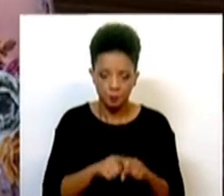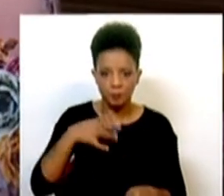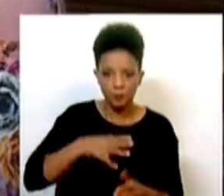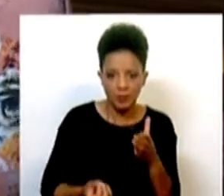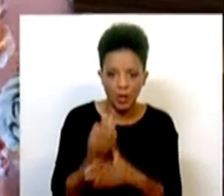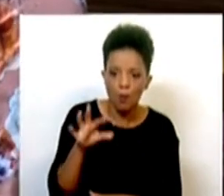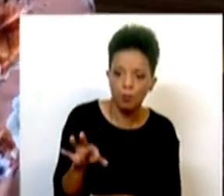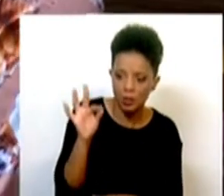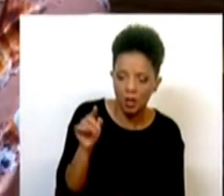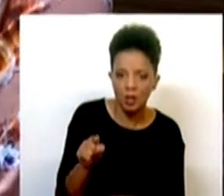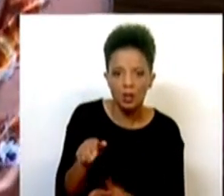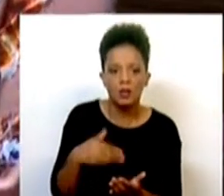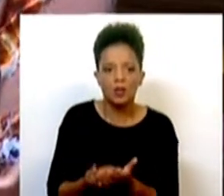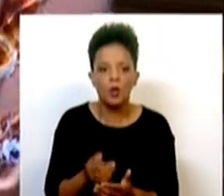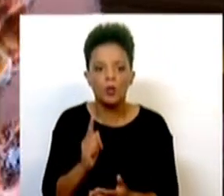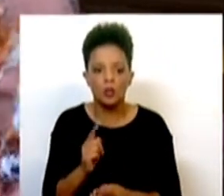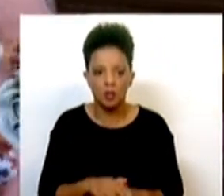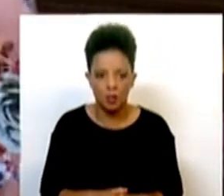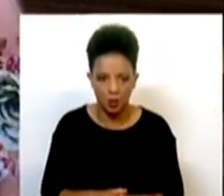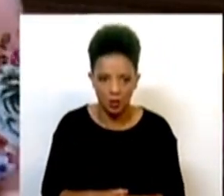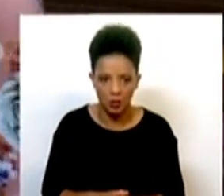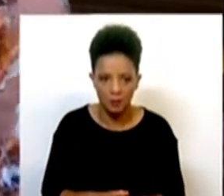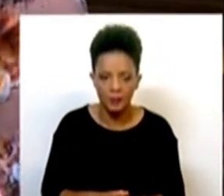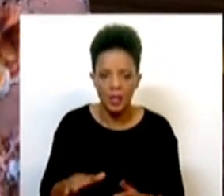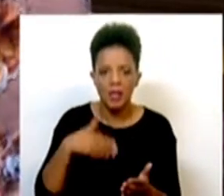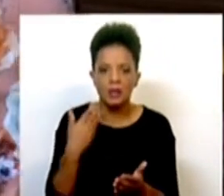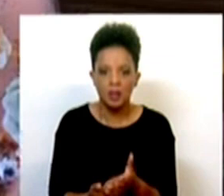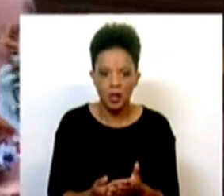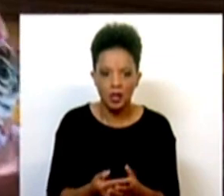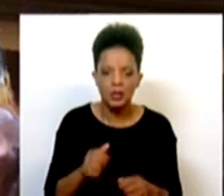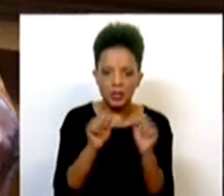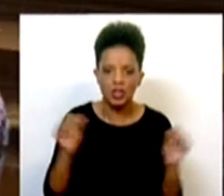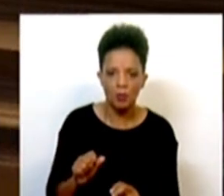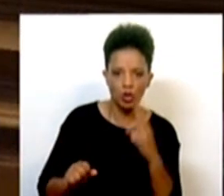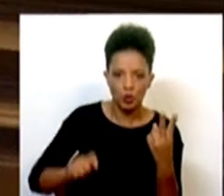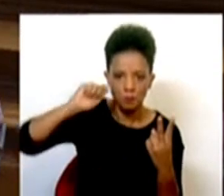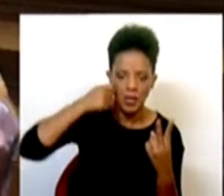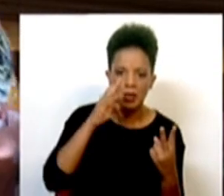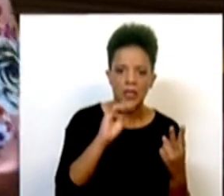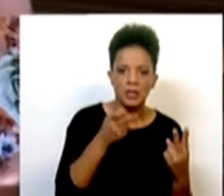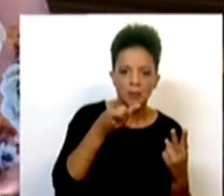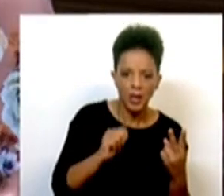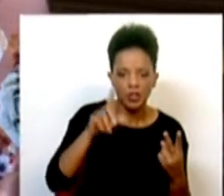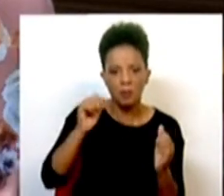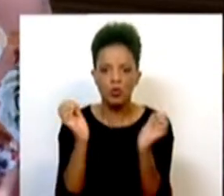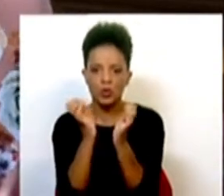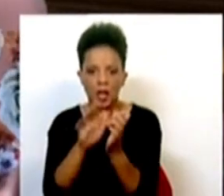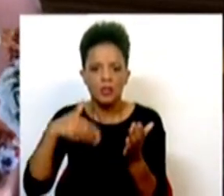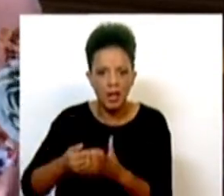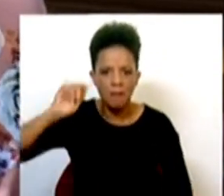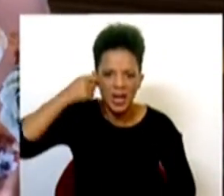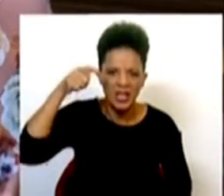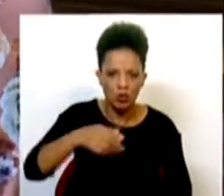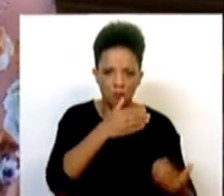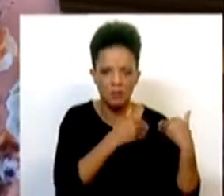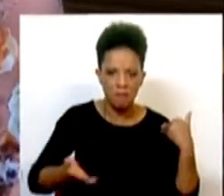criar a opcionalidade, o Sr. Deputado sabe que a fazer uma coisa. Sabe que está a matar os dois regimes. Está a matar a CEPAS e está a matar a Segurança Social. E isso é